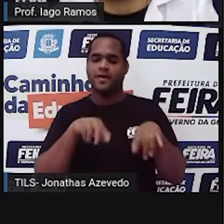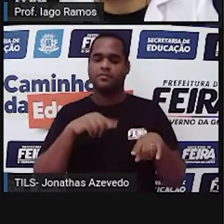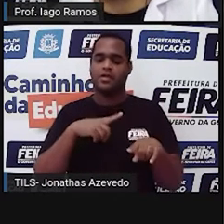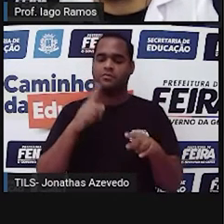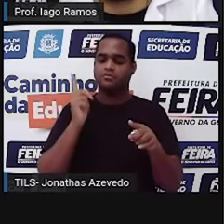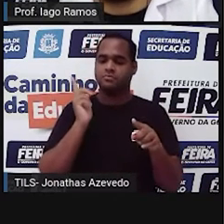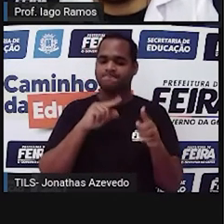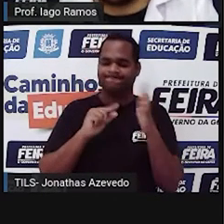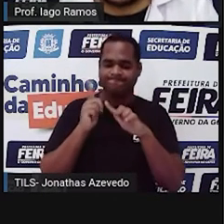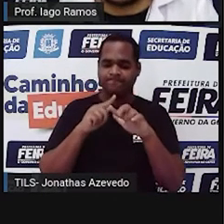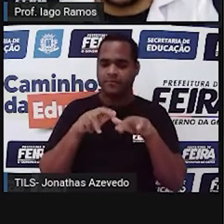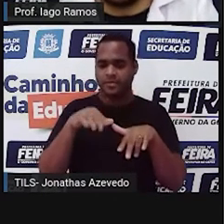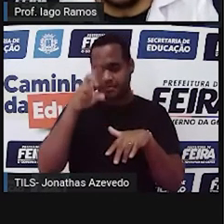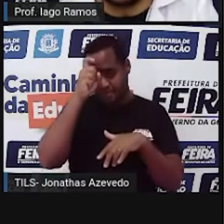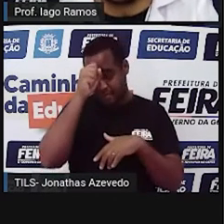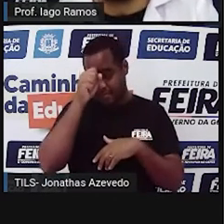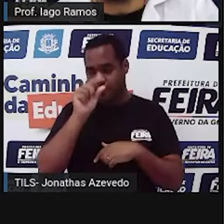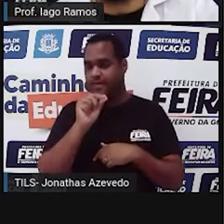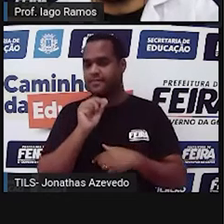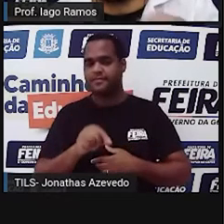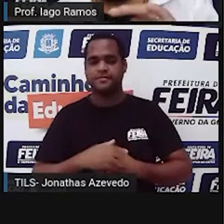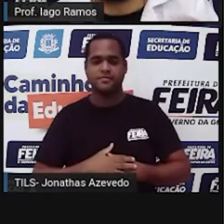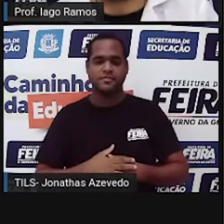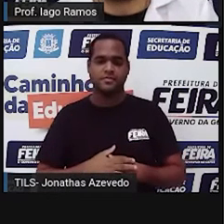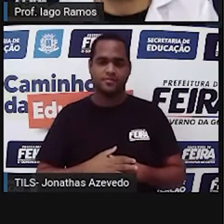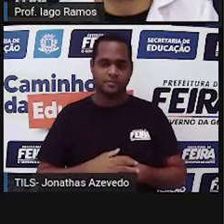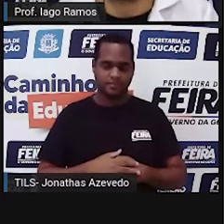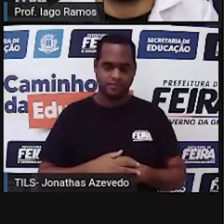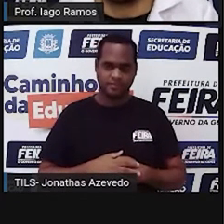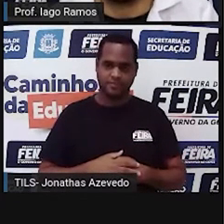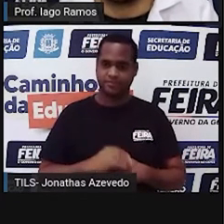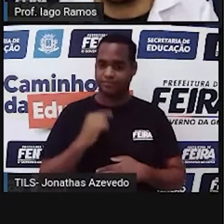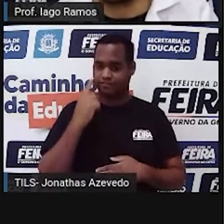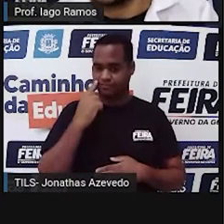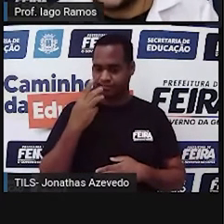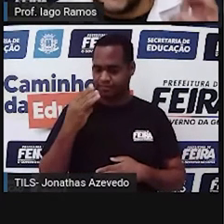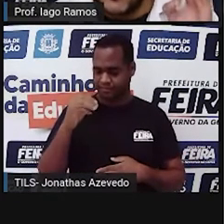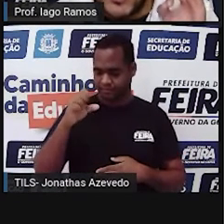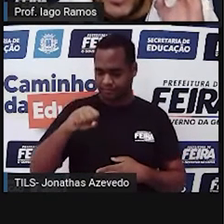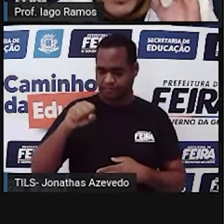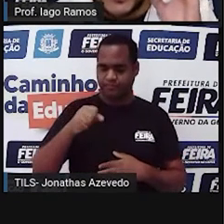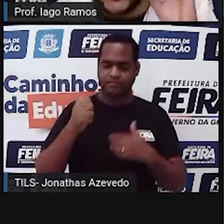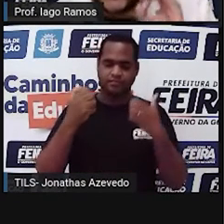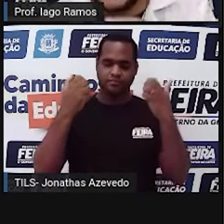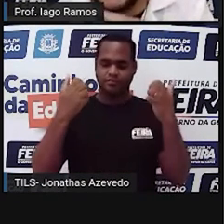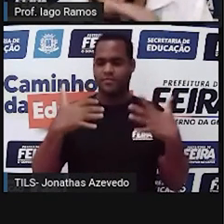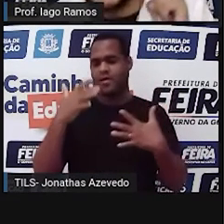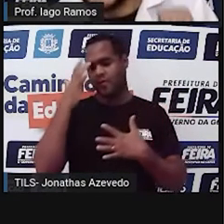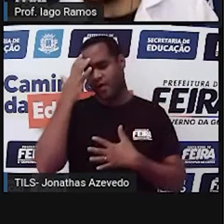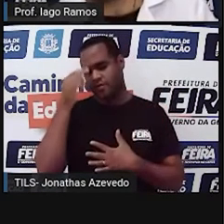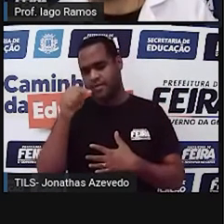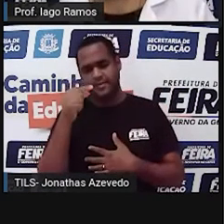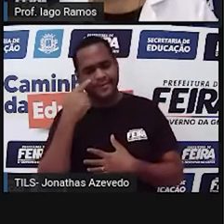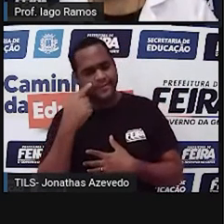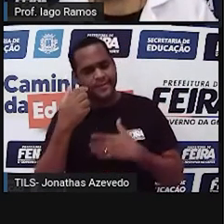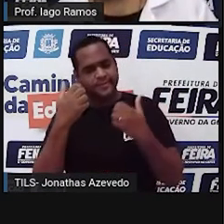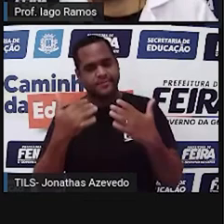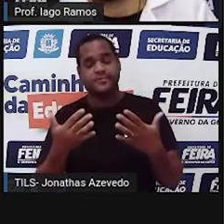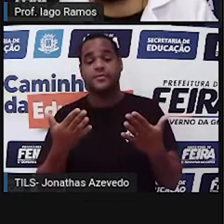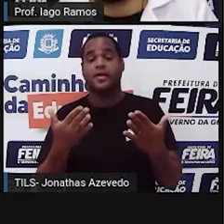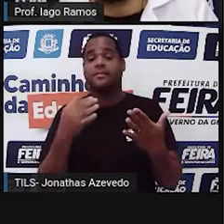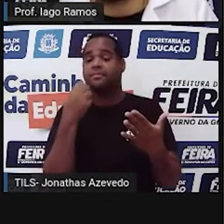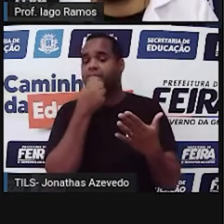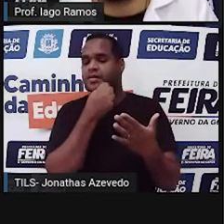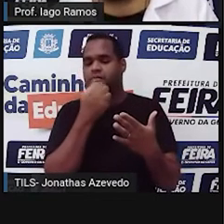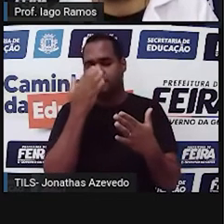conseguiu aprender. Nem vou soltar os 30 segundos, porque eu acho que olhando ali rapidinho, dá para